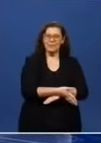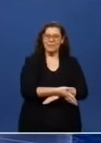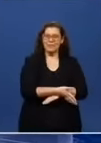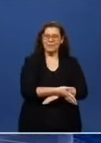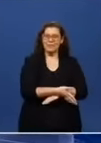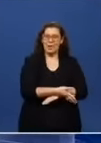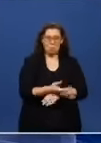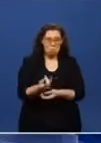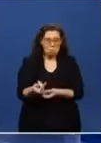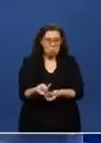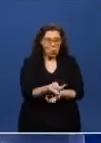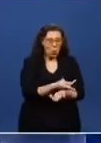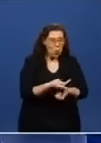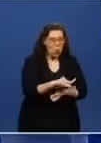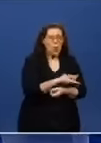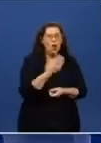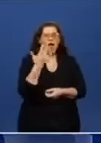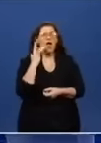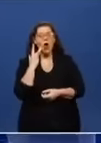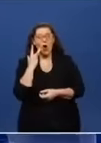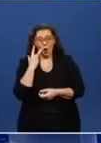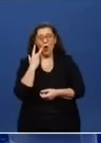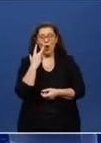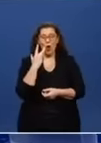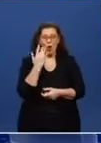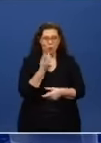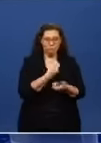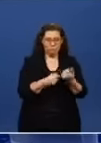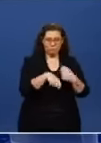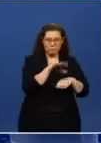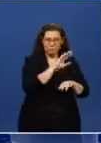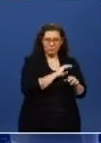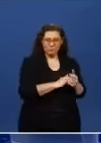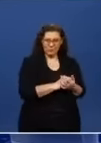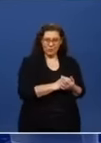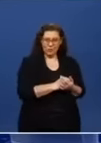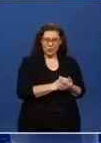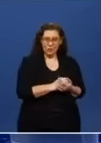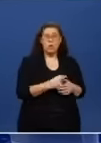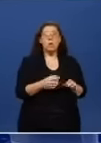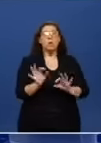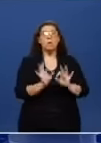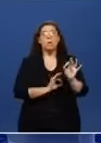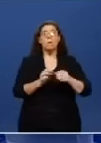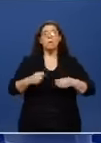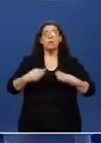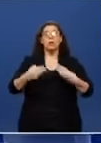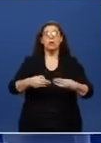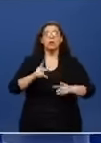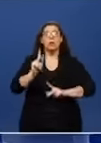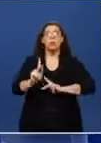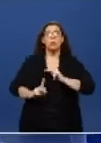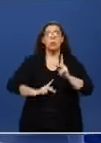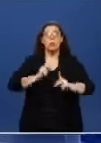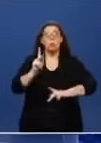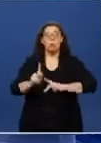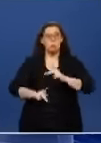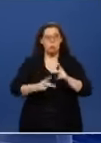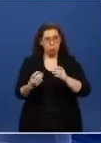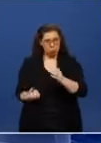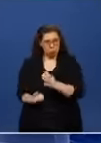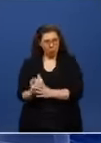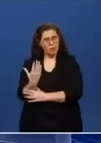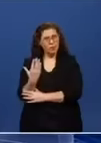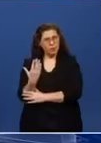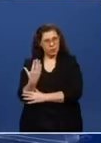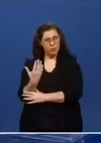vamos proibir. O nosso governo não vai ter. Aliás, eu vou te dar uma novidade. Eu vou criar o Ministério dos Povos Originários. Esse país vai ter o Ministério dos